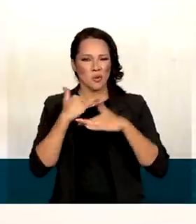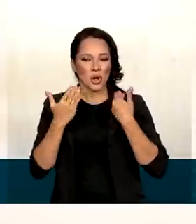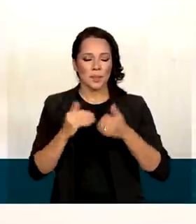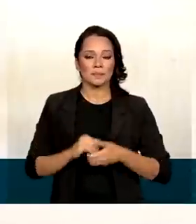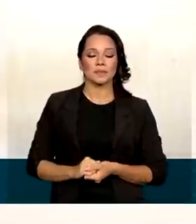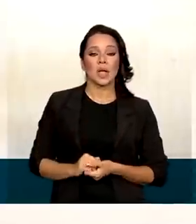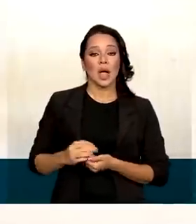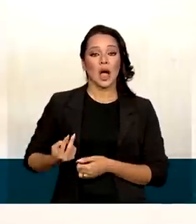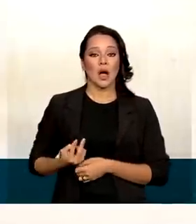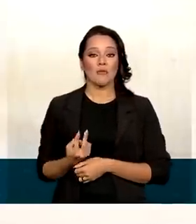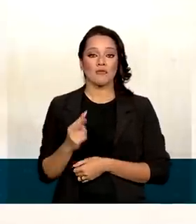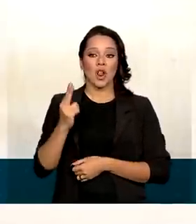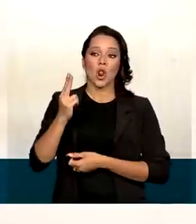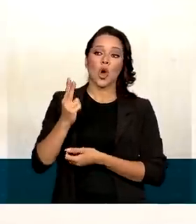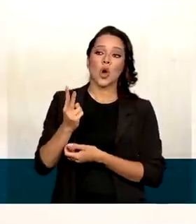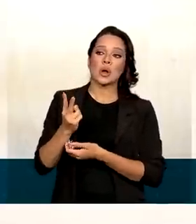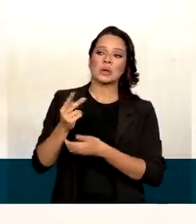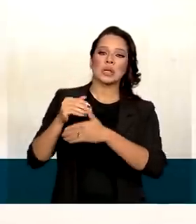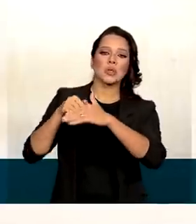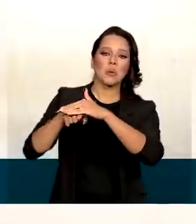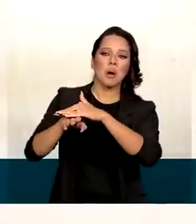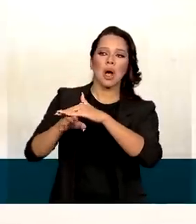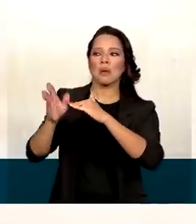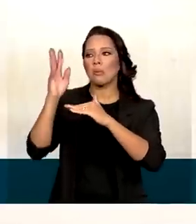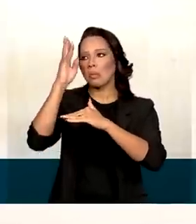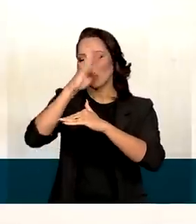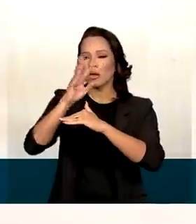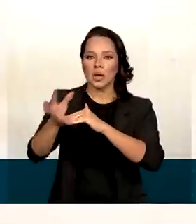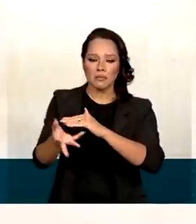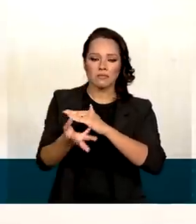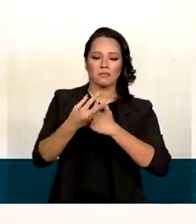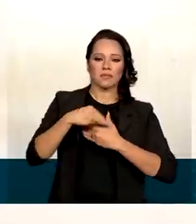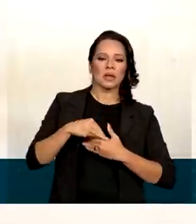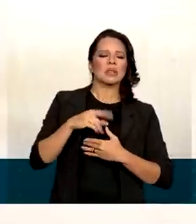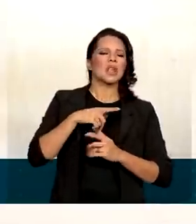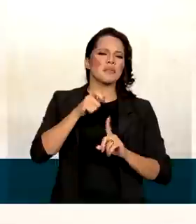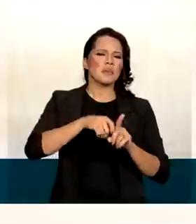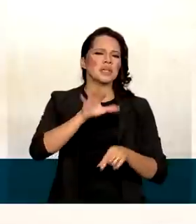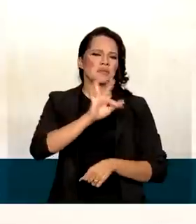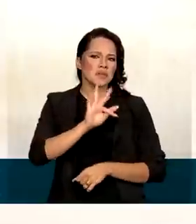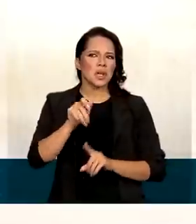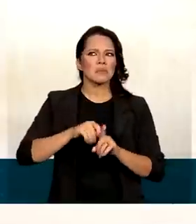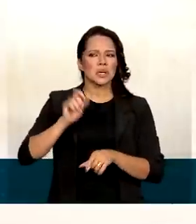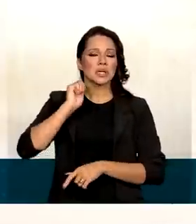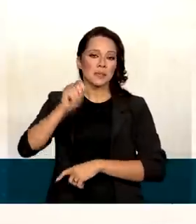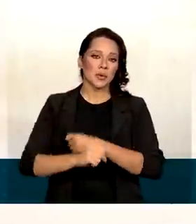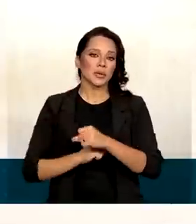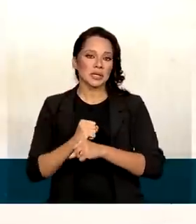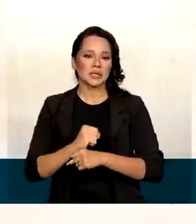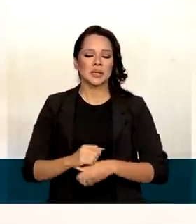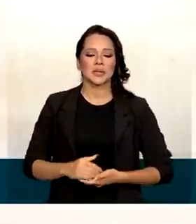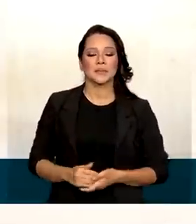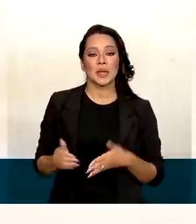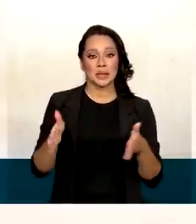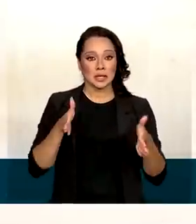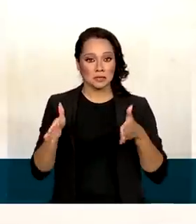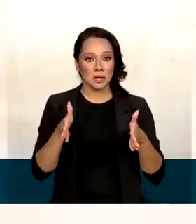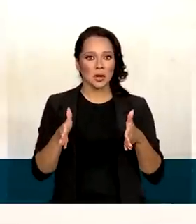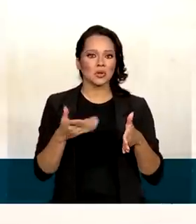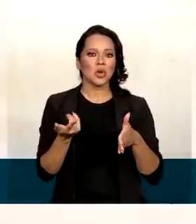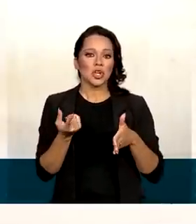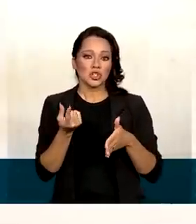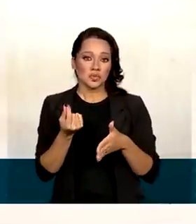devolução de valores, lembrando desses valores esquecidos, ocorreu entre fevereiro e abril deste ano. Nesse período, foram